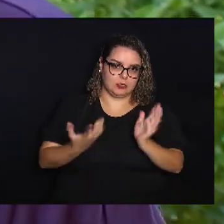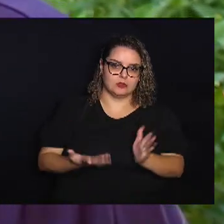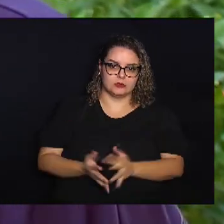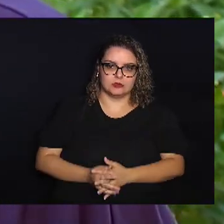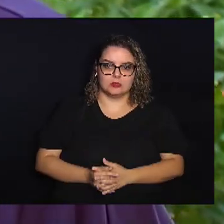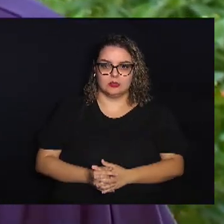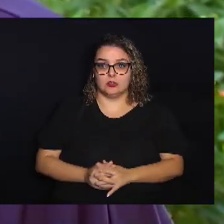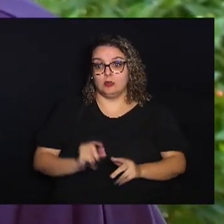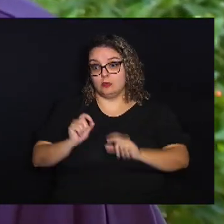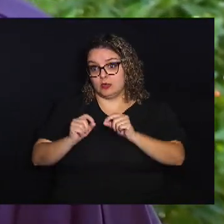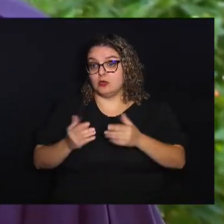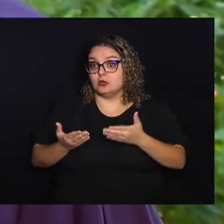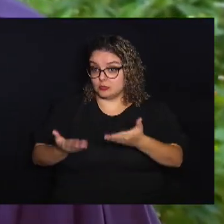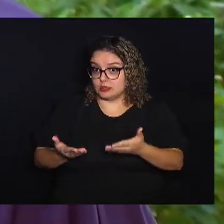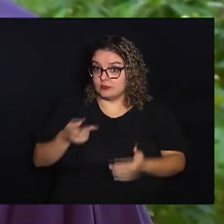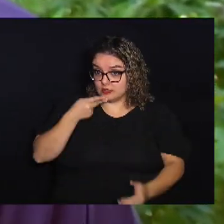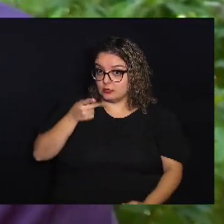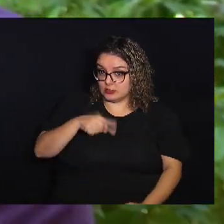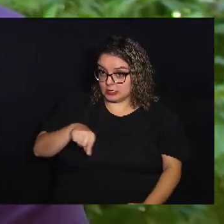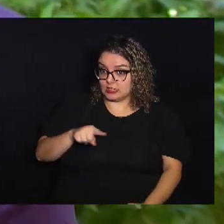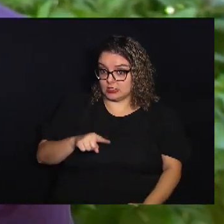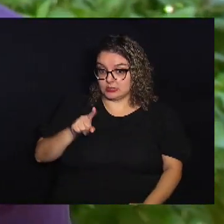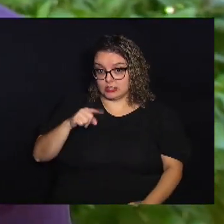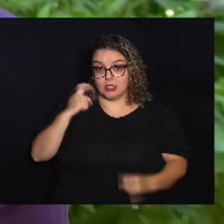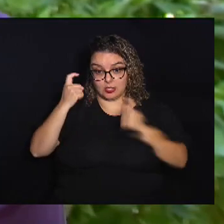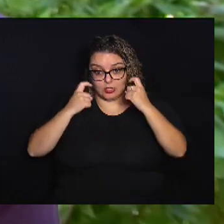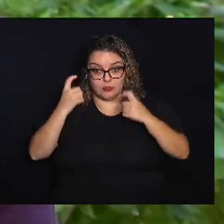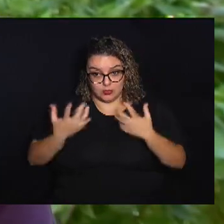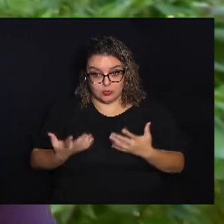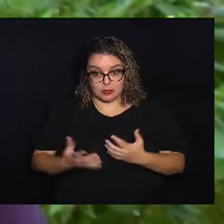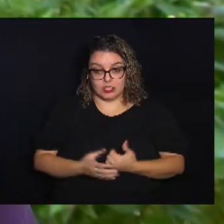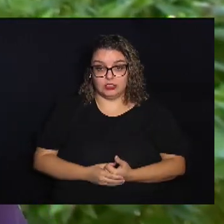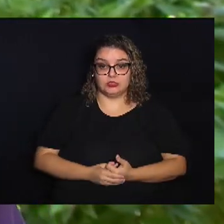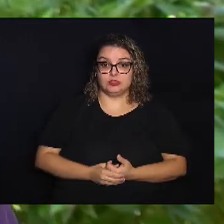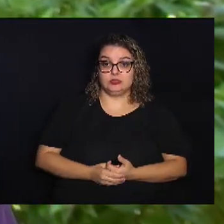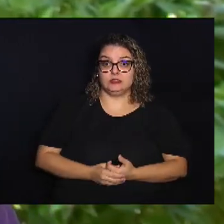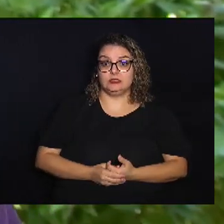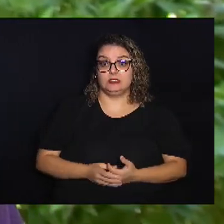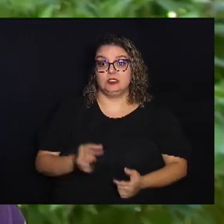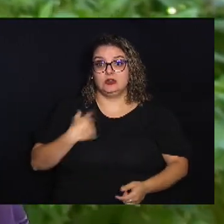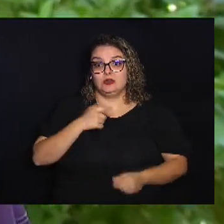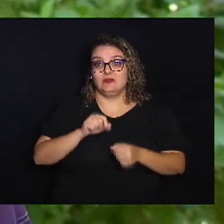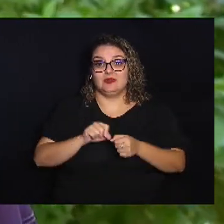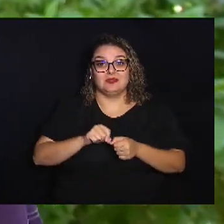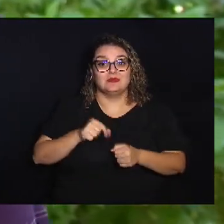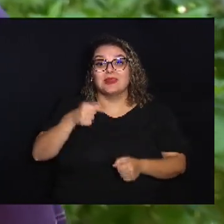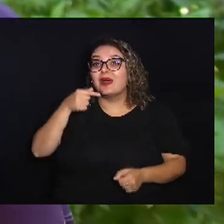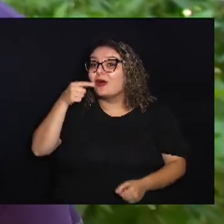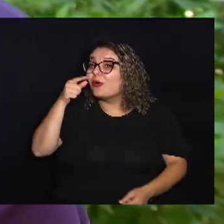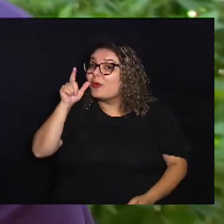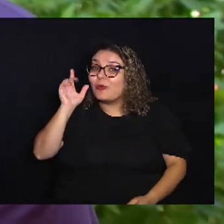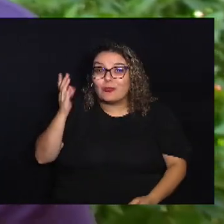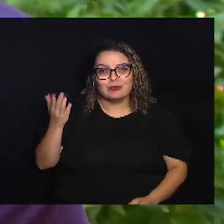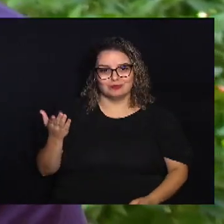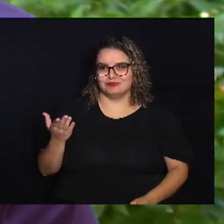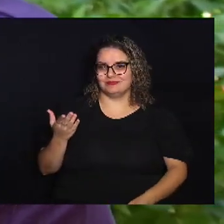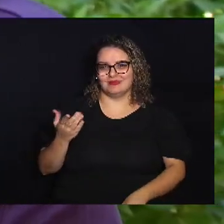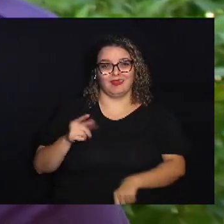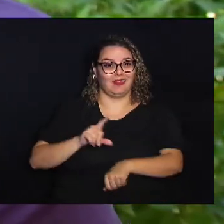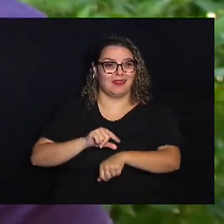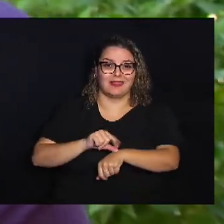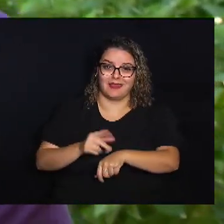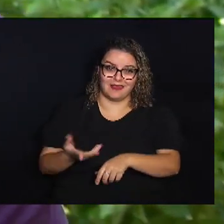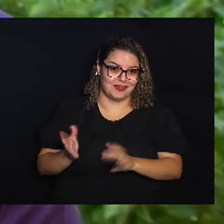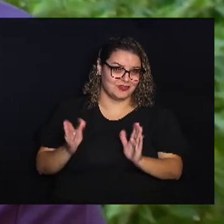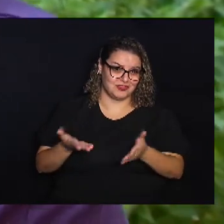o que a gente colocou para eles Que é muito preocupante Que a gente tem que fazer isso para ontem A gente não pode dizer